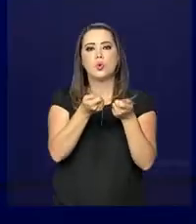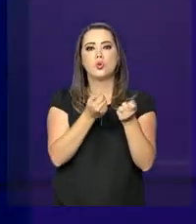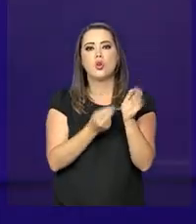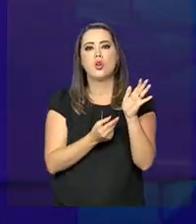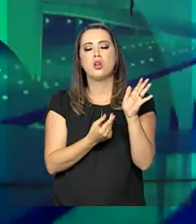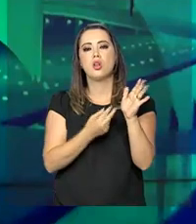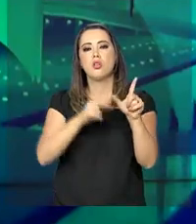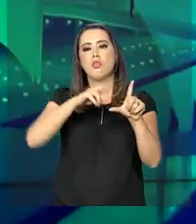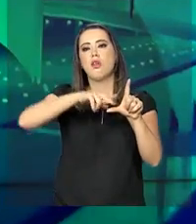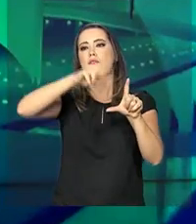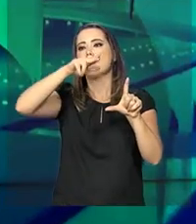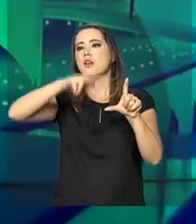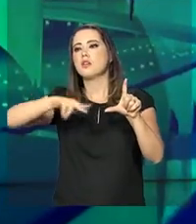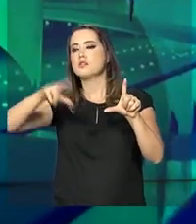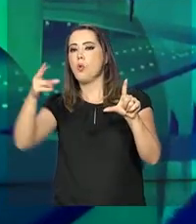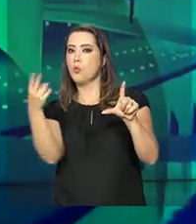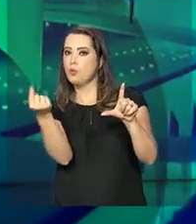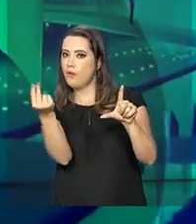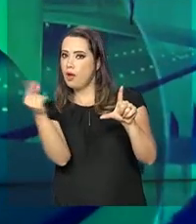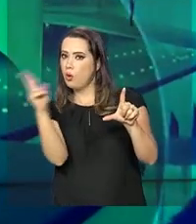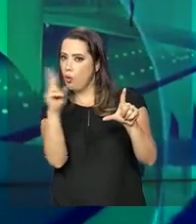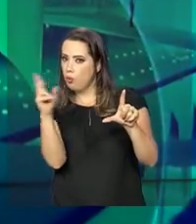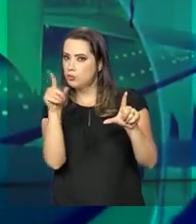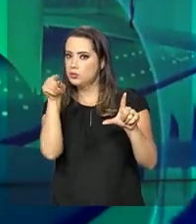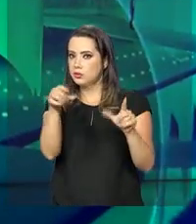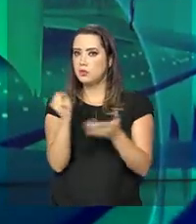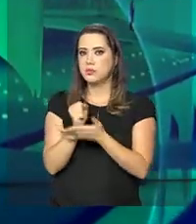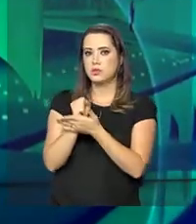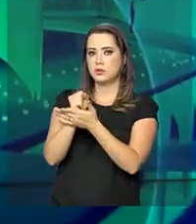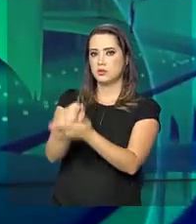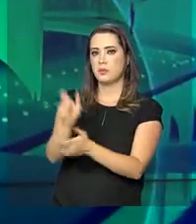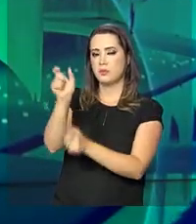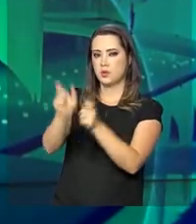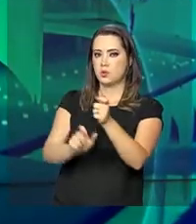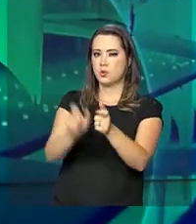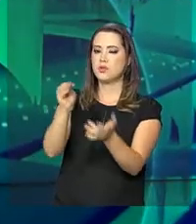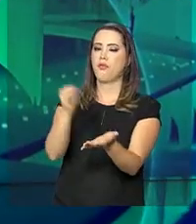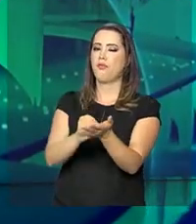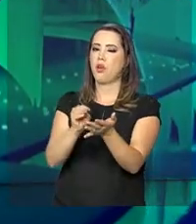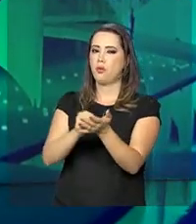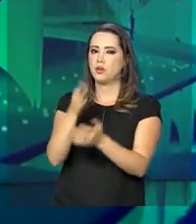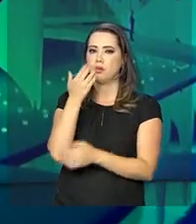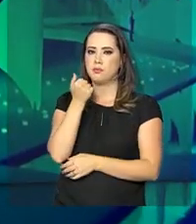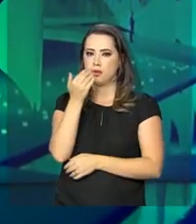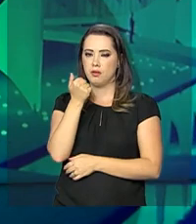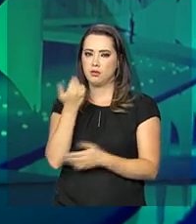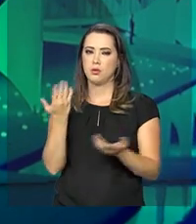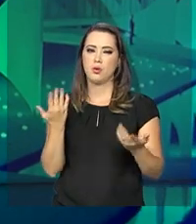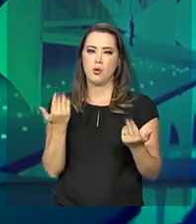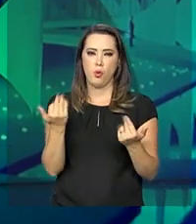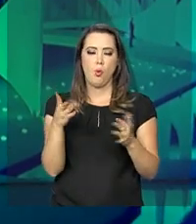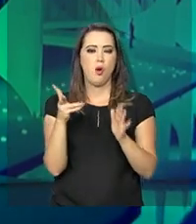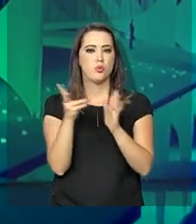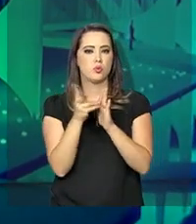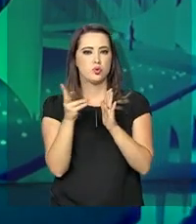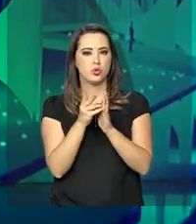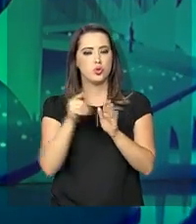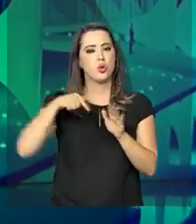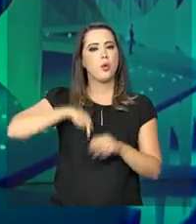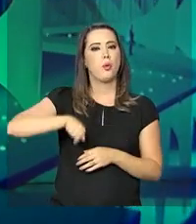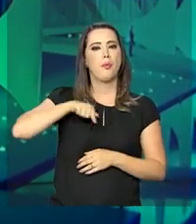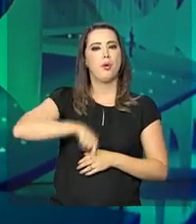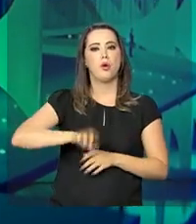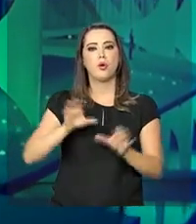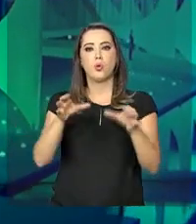grãos no mercado brasileiro, além de serem doados a pessoas em situação de insegurança alimentar e nutricional, como indígenas, quilombolas